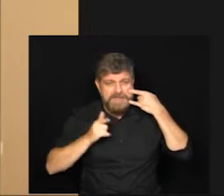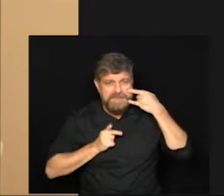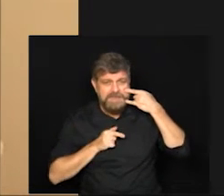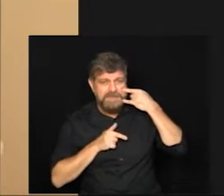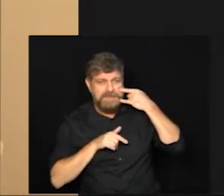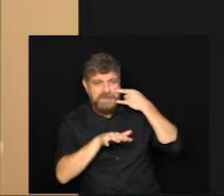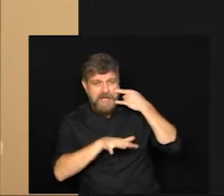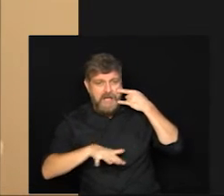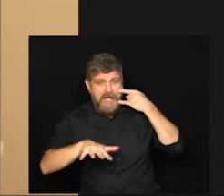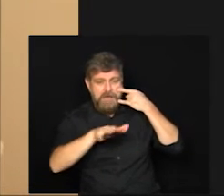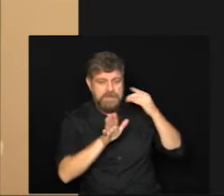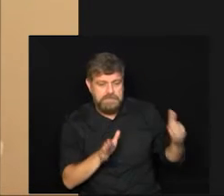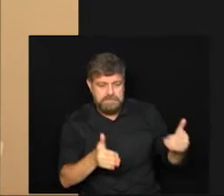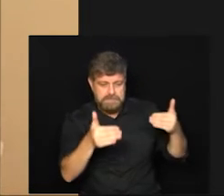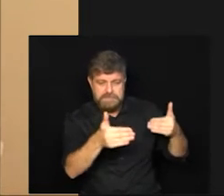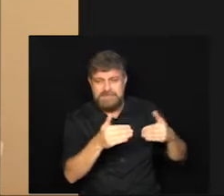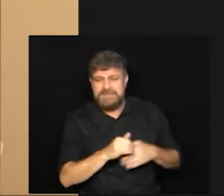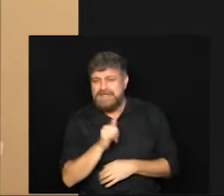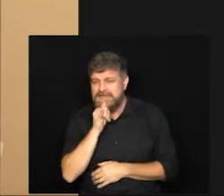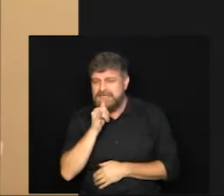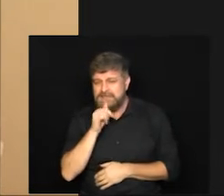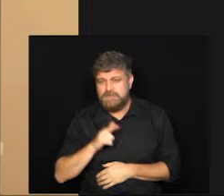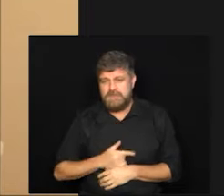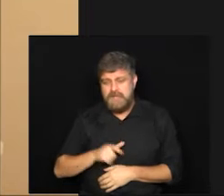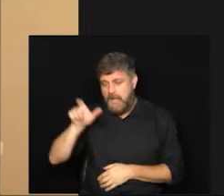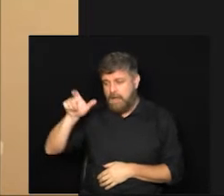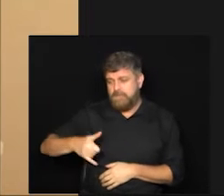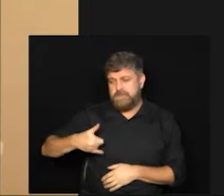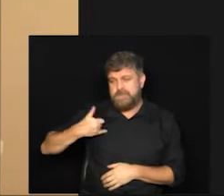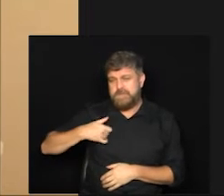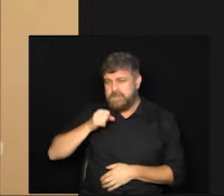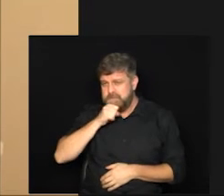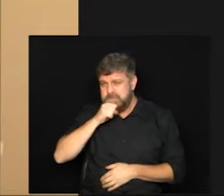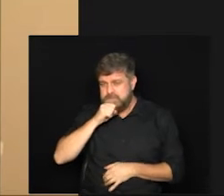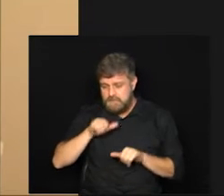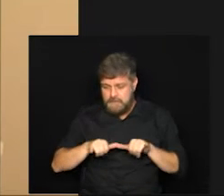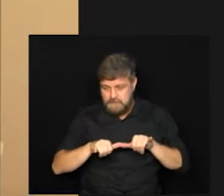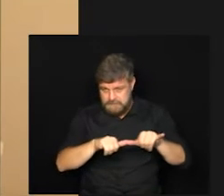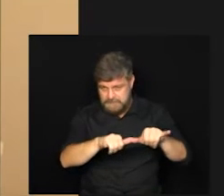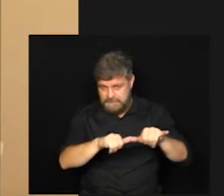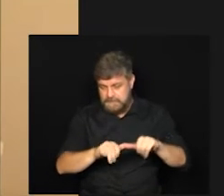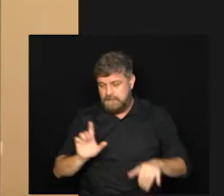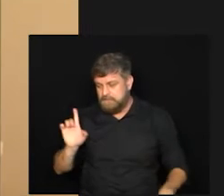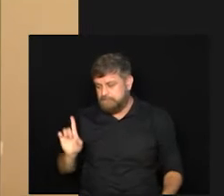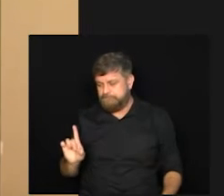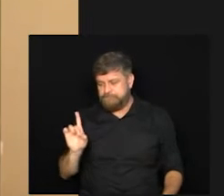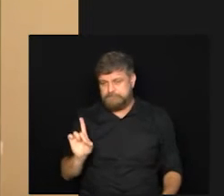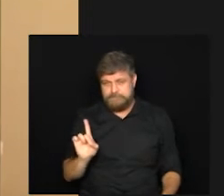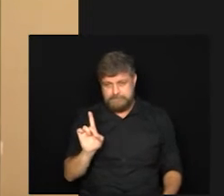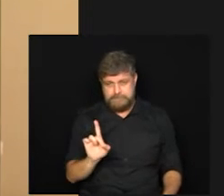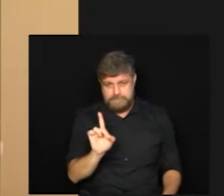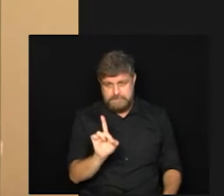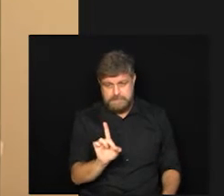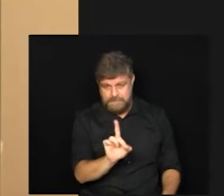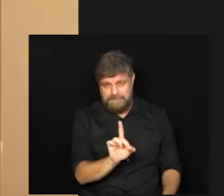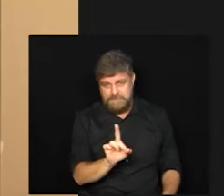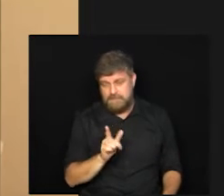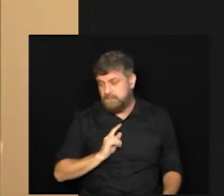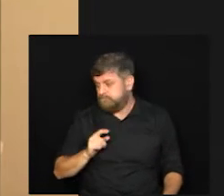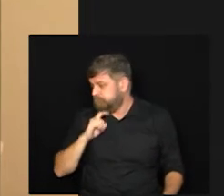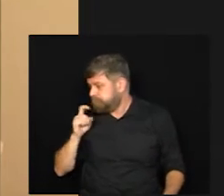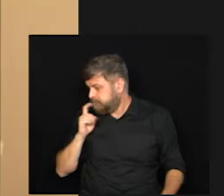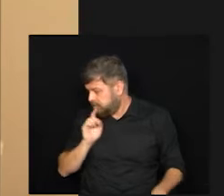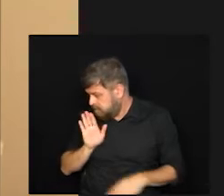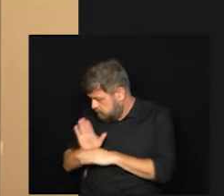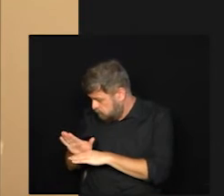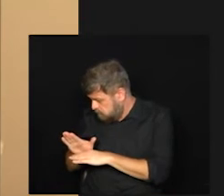ambientes fechados vamos supor que o idoso precise ir no supermercado é um serviço essencial sabe ele não tem ninguém para fazer